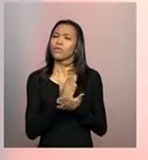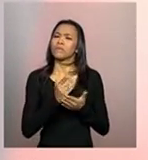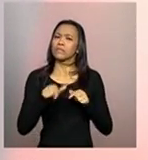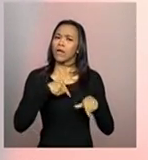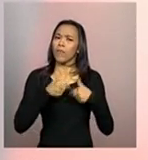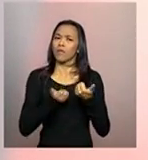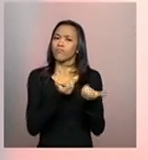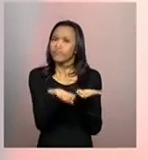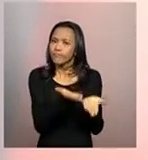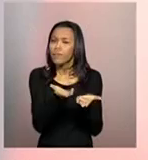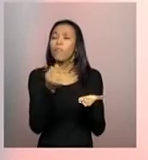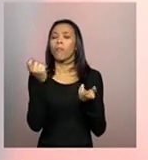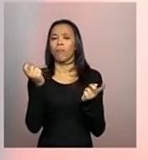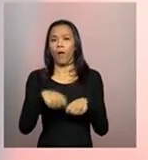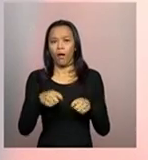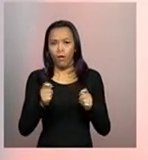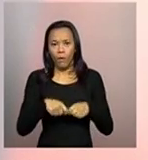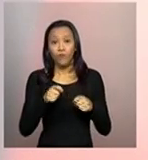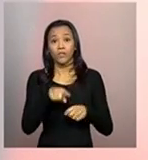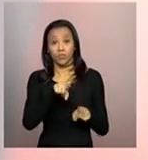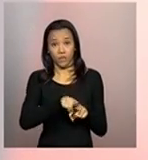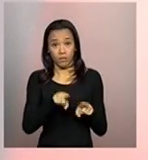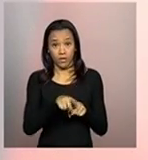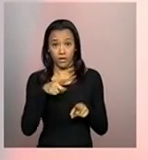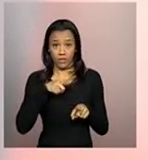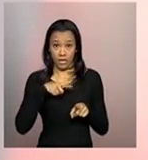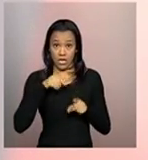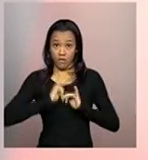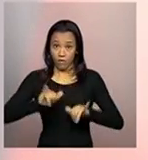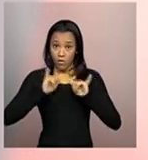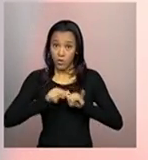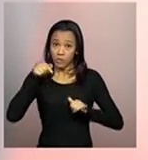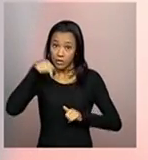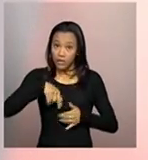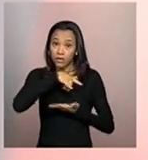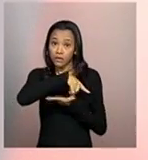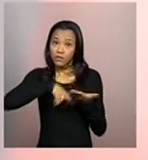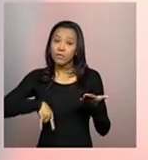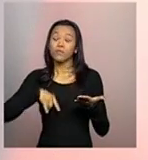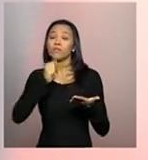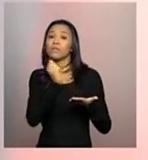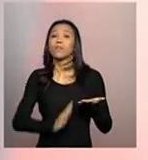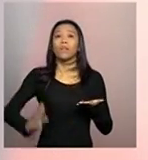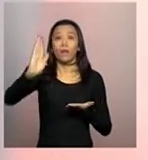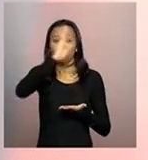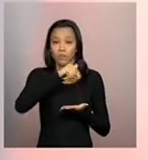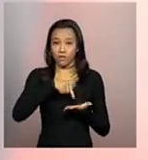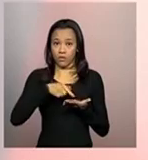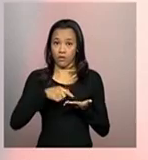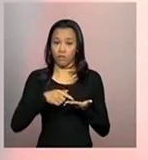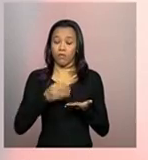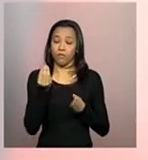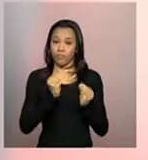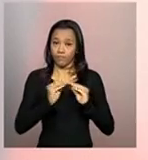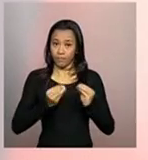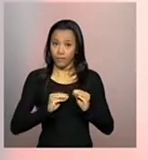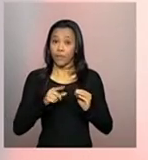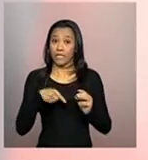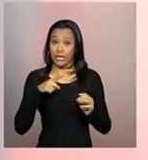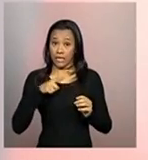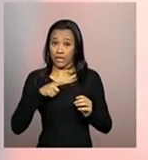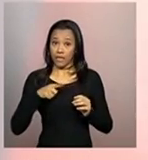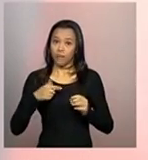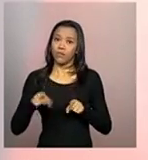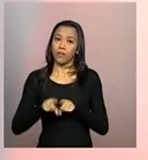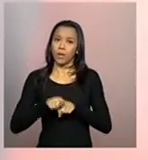informações em relação ao cadastro nacional e quando elas são certificadas por outros ministérios, essa certificação de entidades